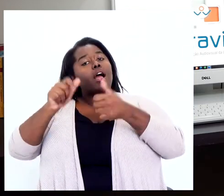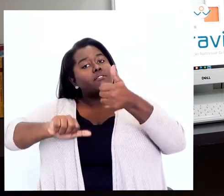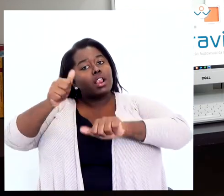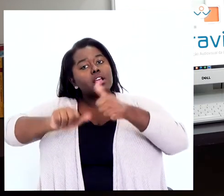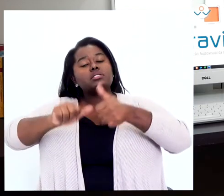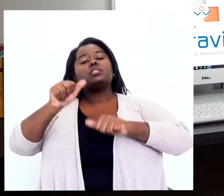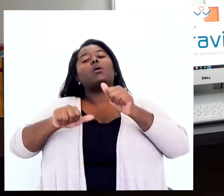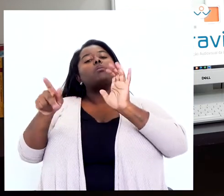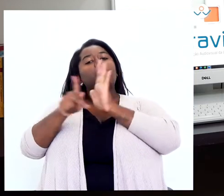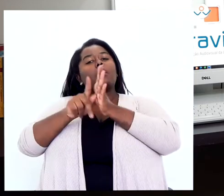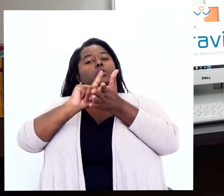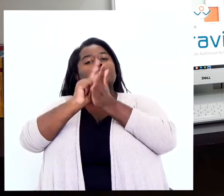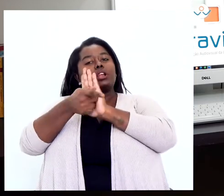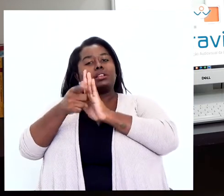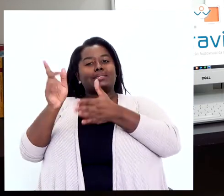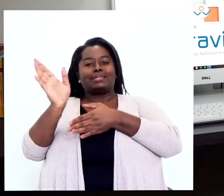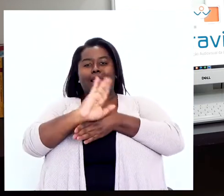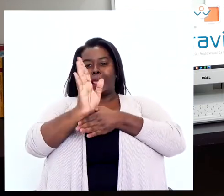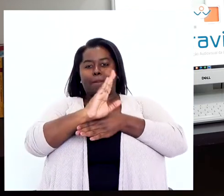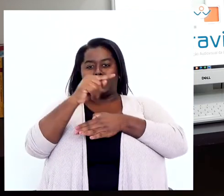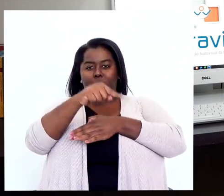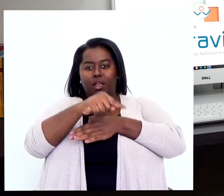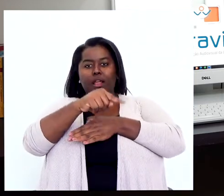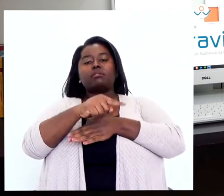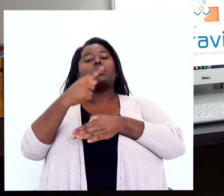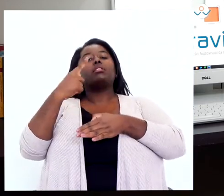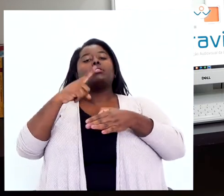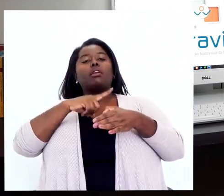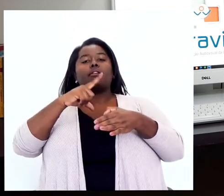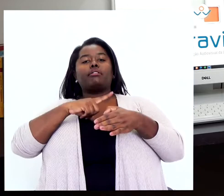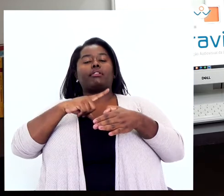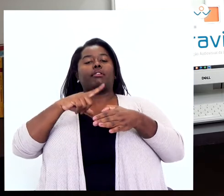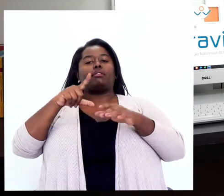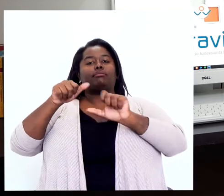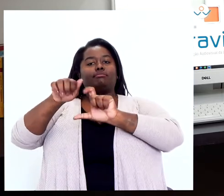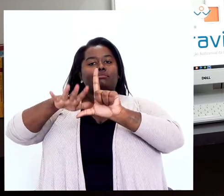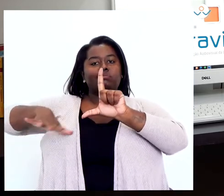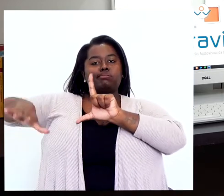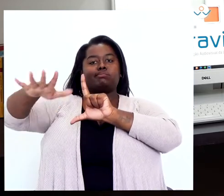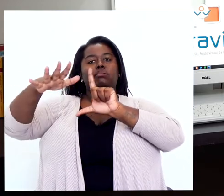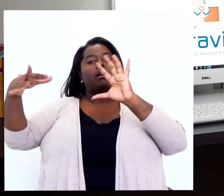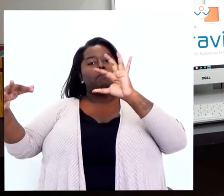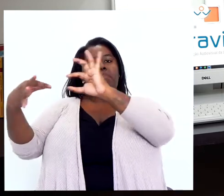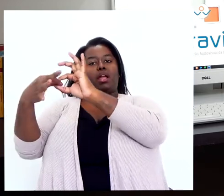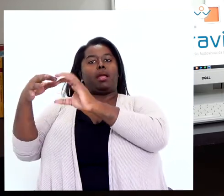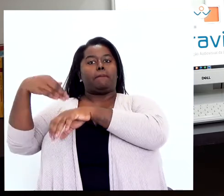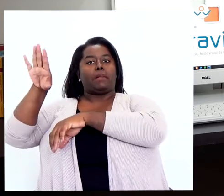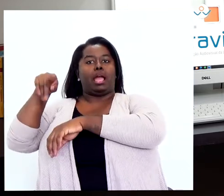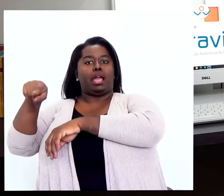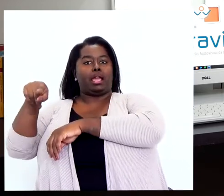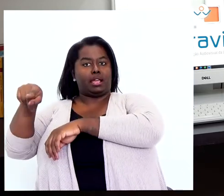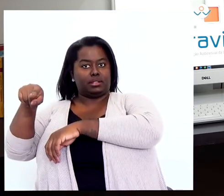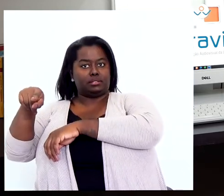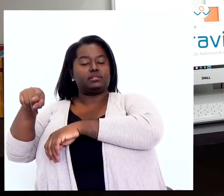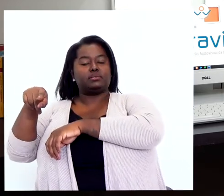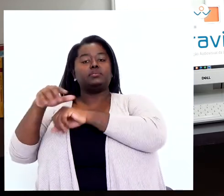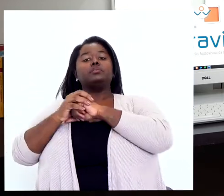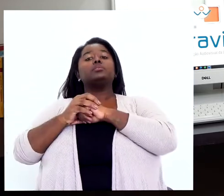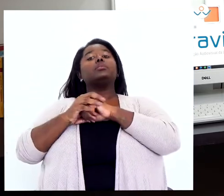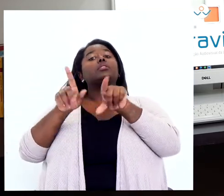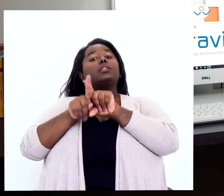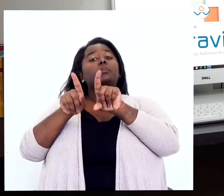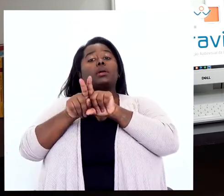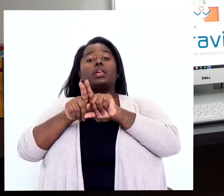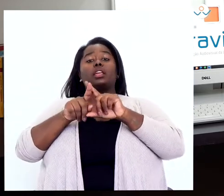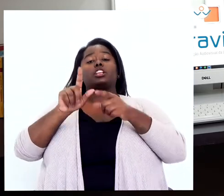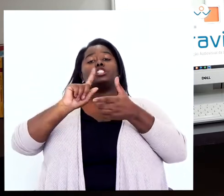o gênero cinematográfico foram as avaliações do mercado audiovisual. A mesma coisa